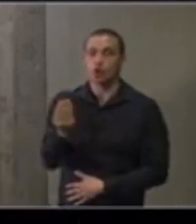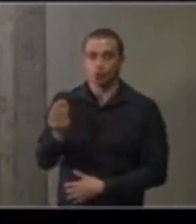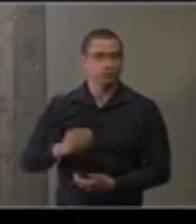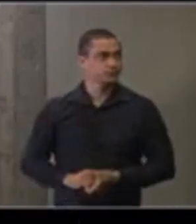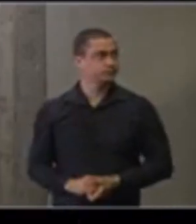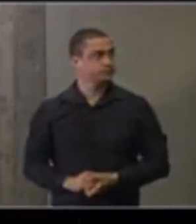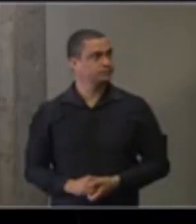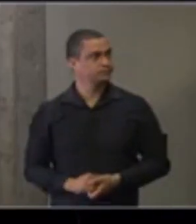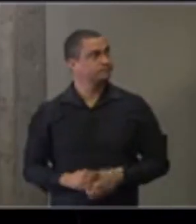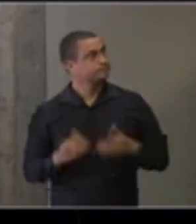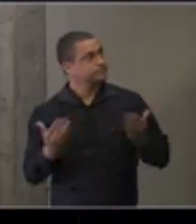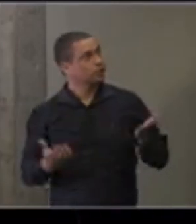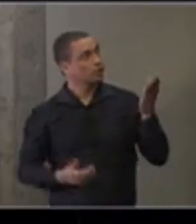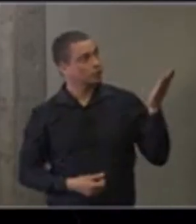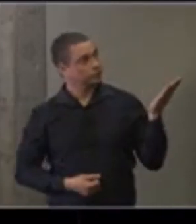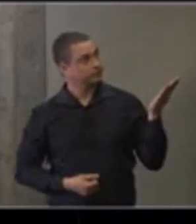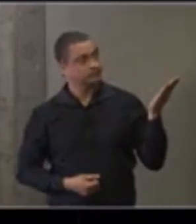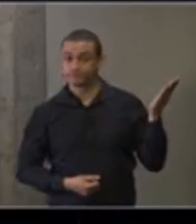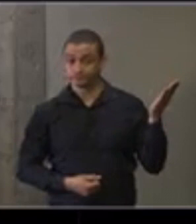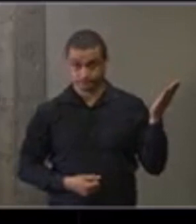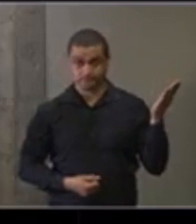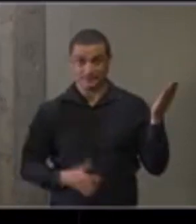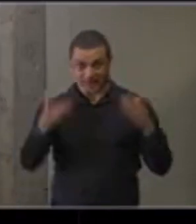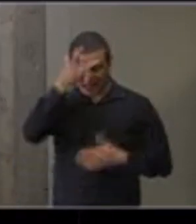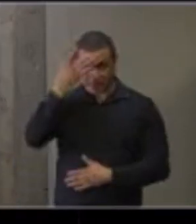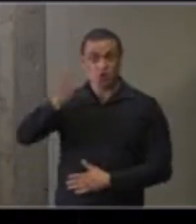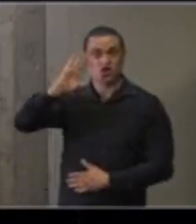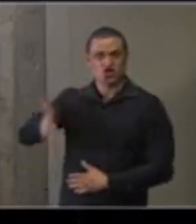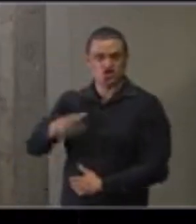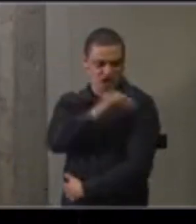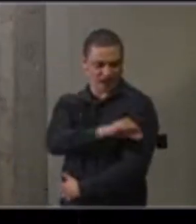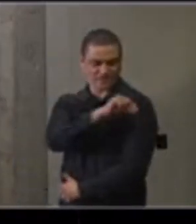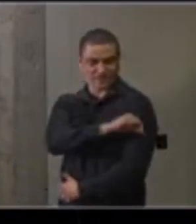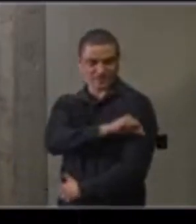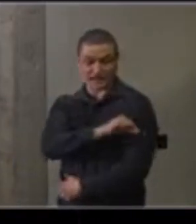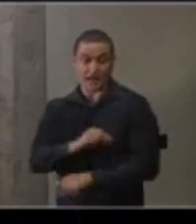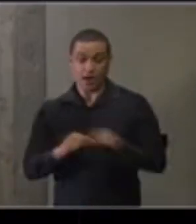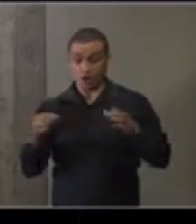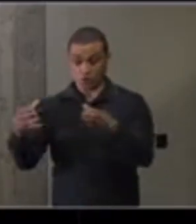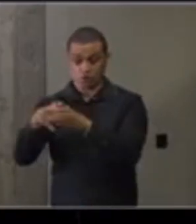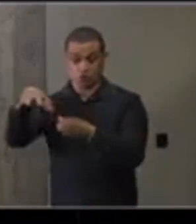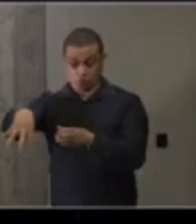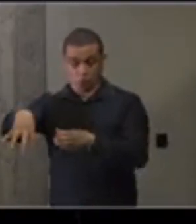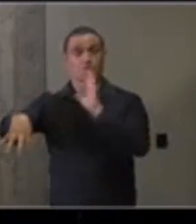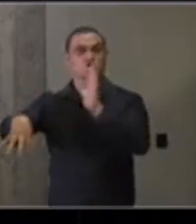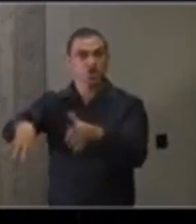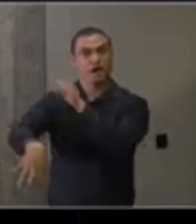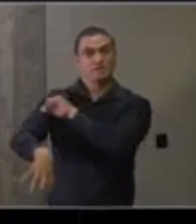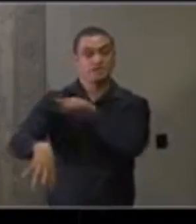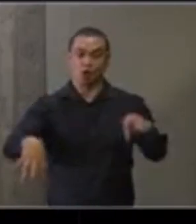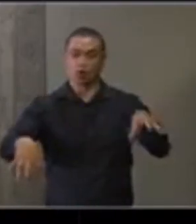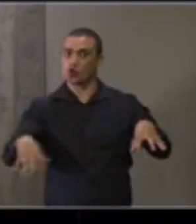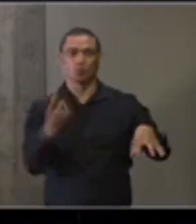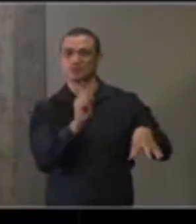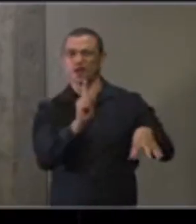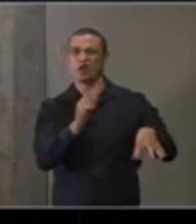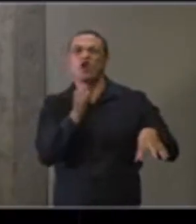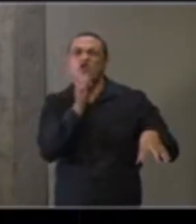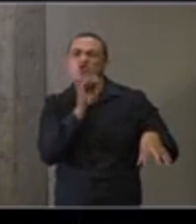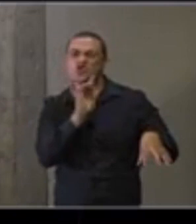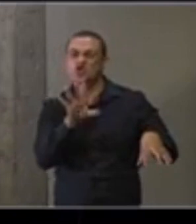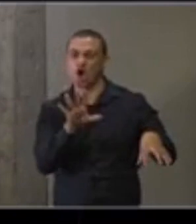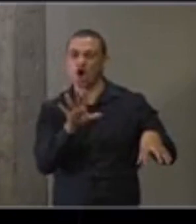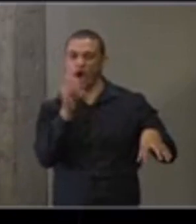As pessoas que receberam a vacina, em relação às que não receberam, não